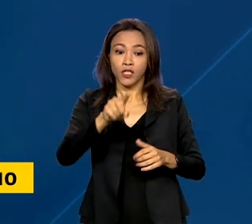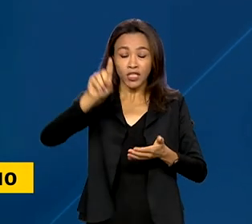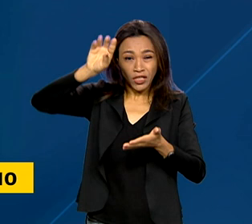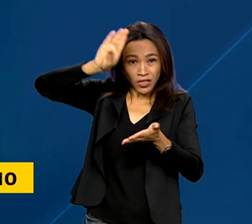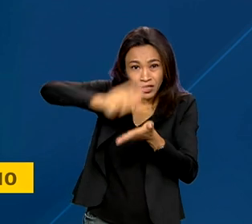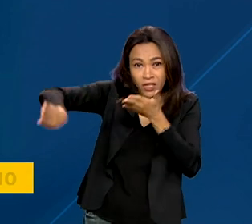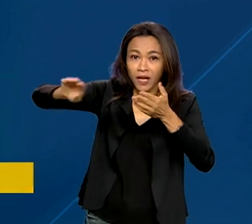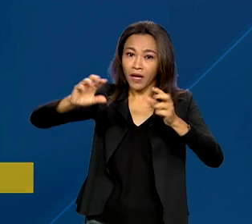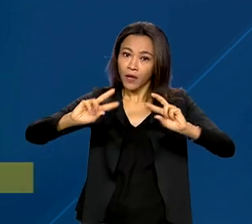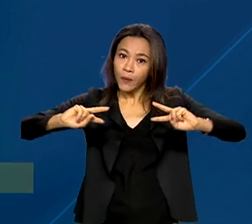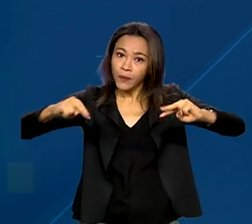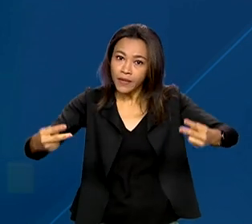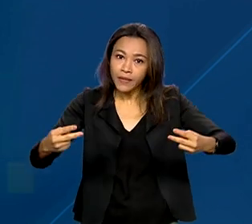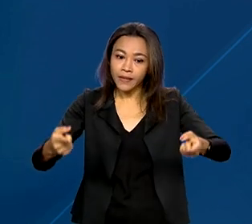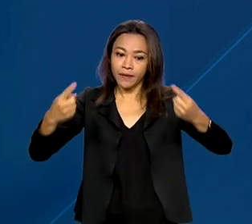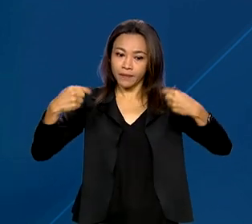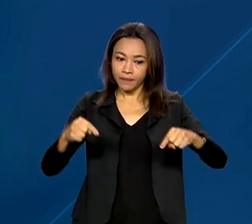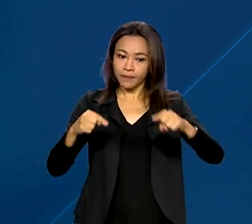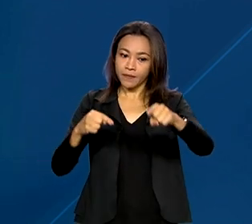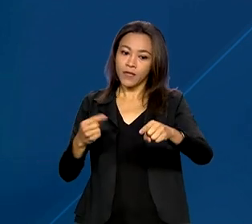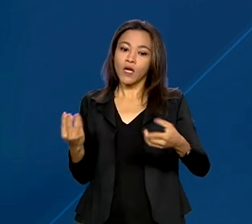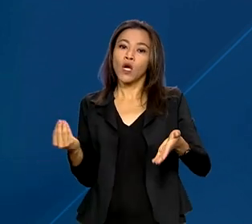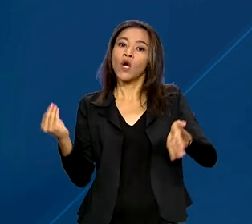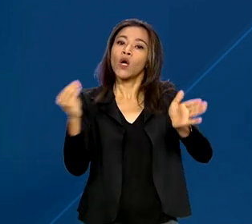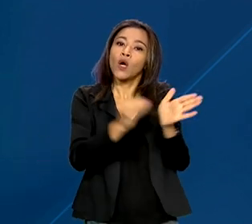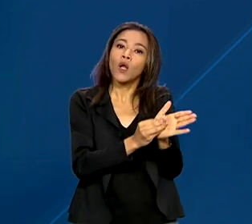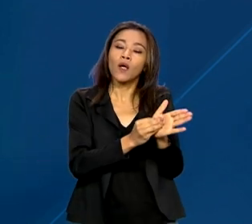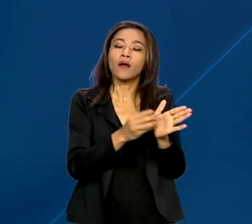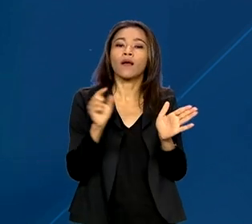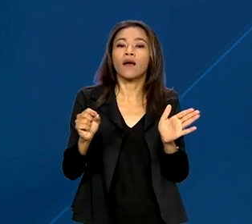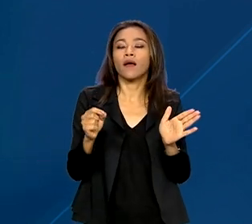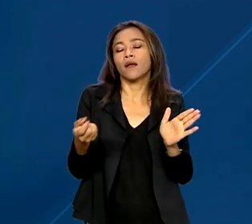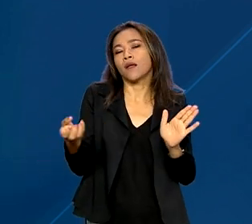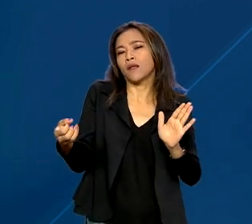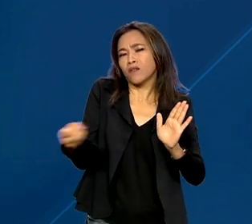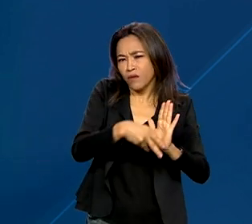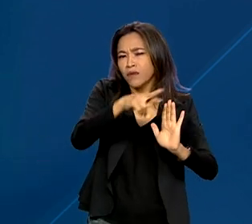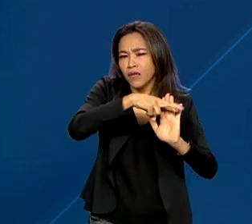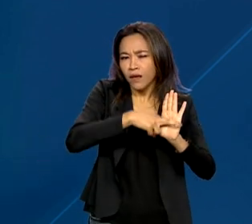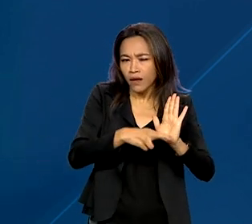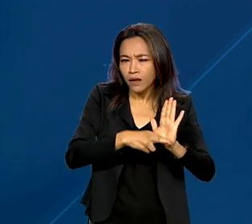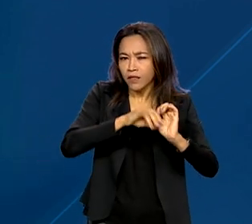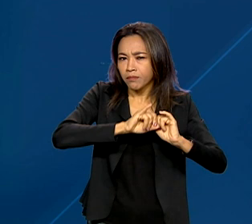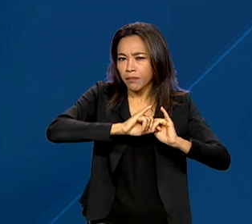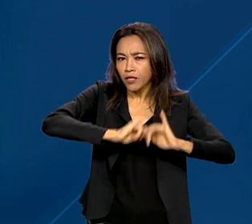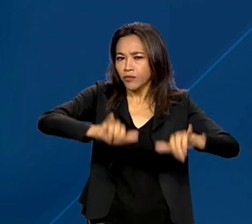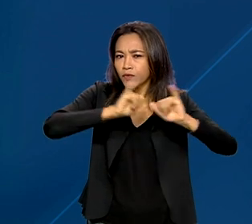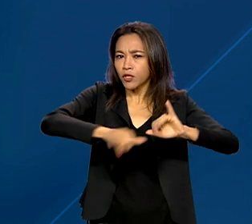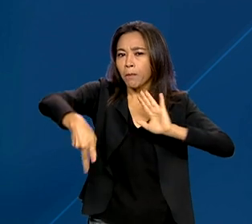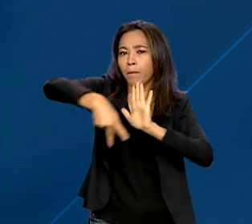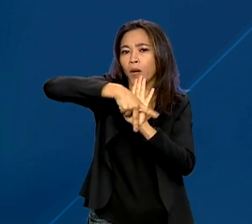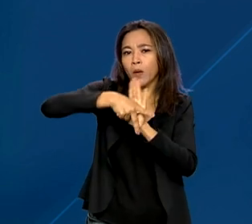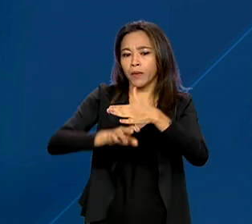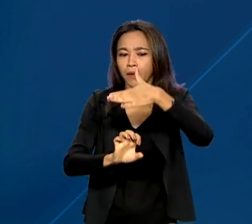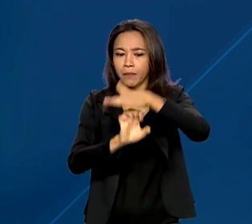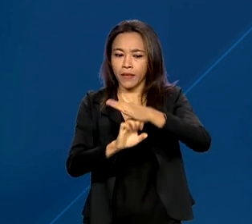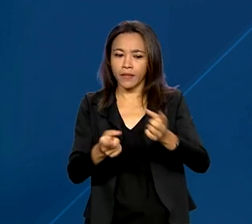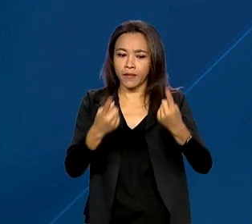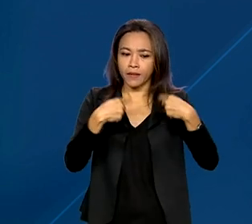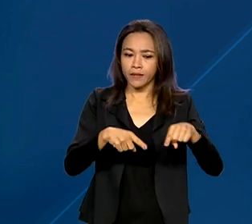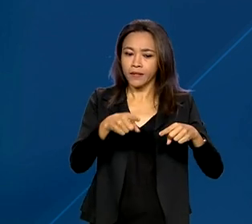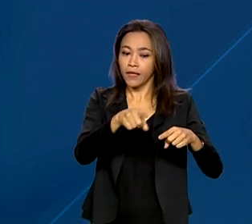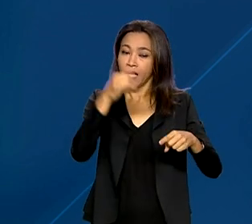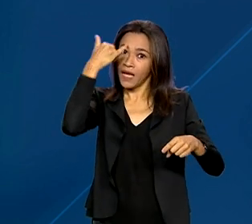desse link do ar, a classificação de publicidade para novos conteúdos editoriais próprios da empresa, o impedimento de